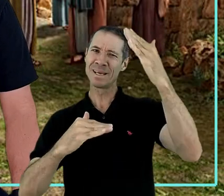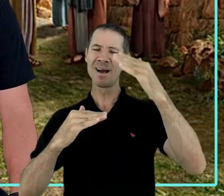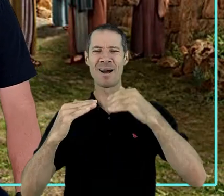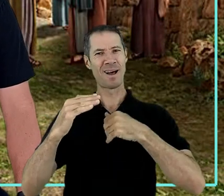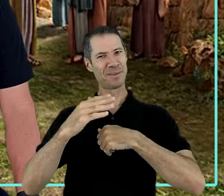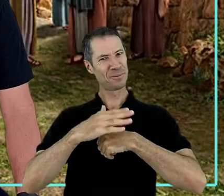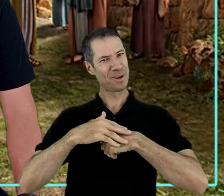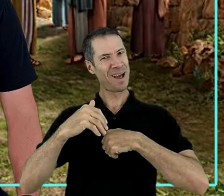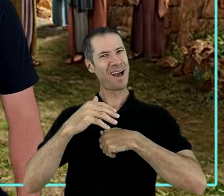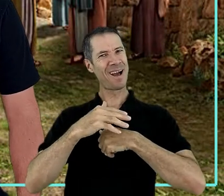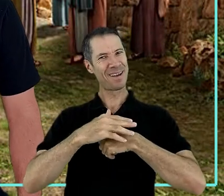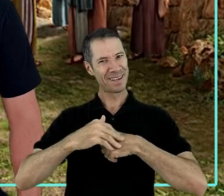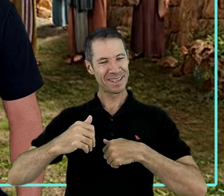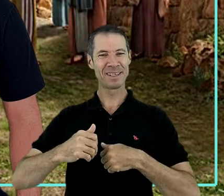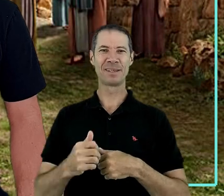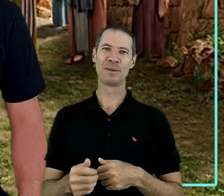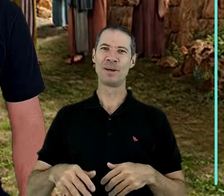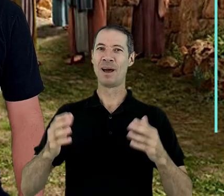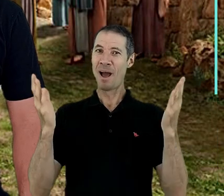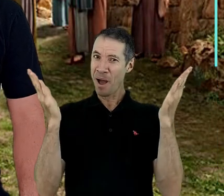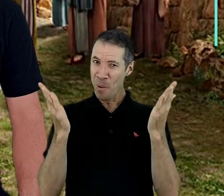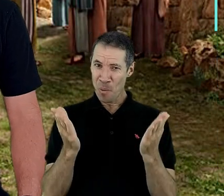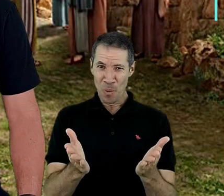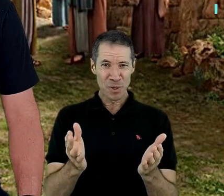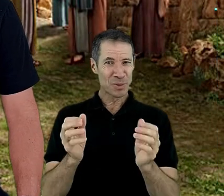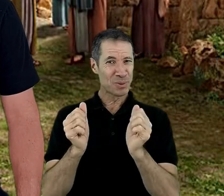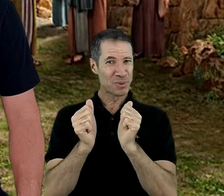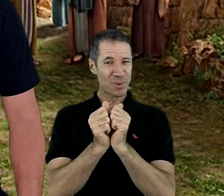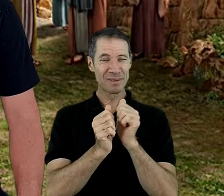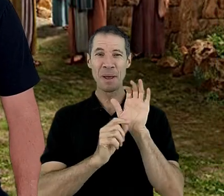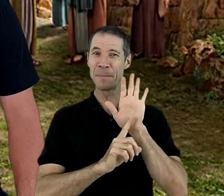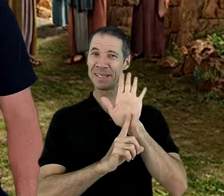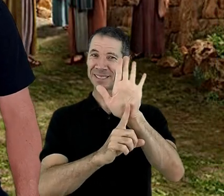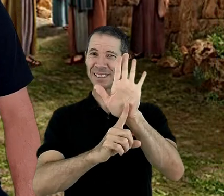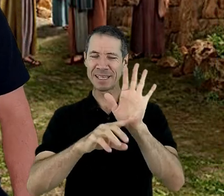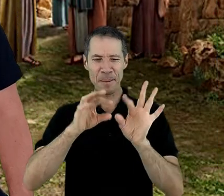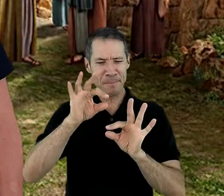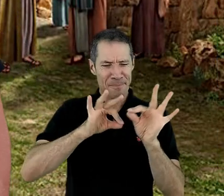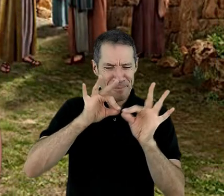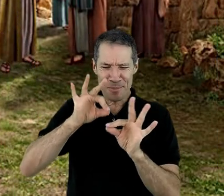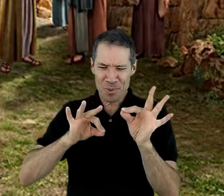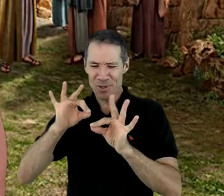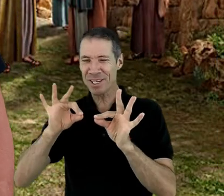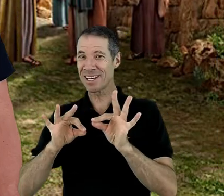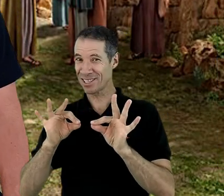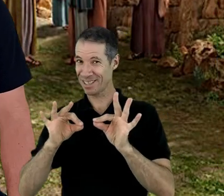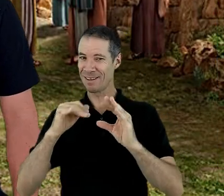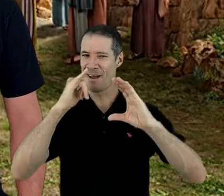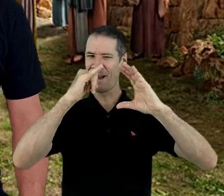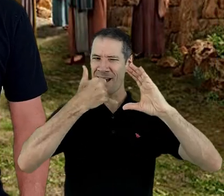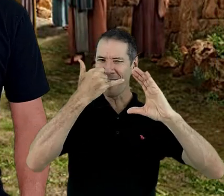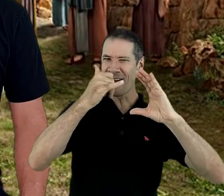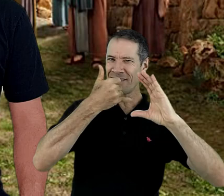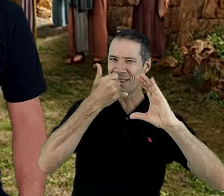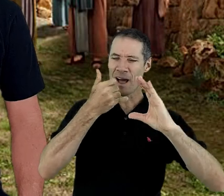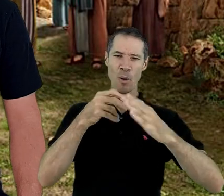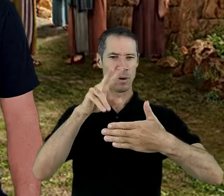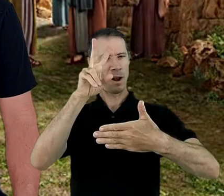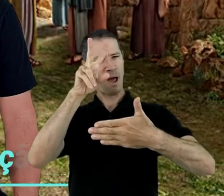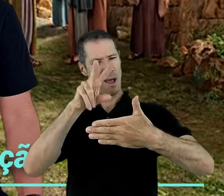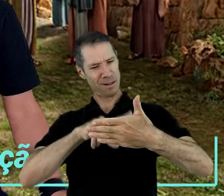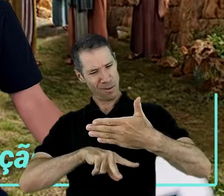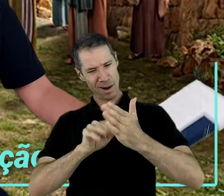carinho e desta feita estamos aqui para apresentar mais um projetinho no canal de leitura